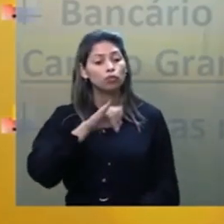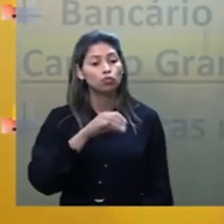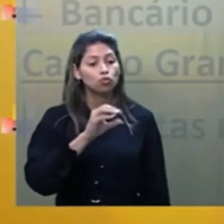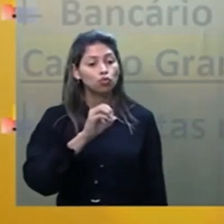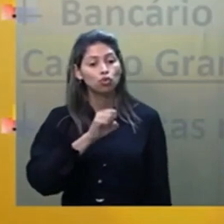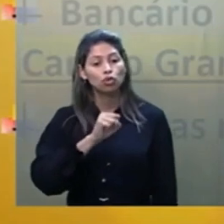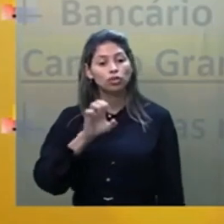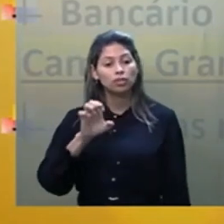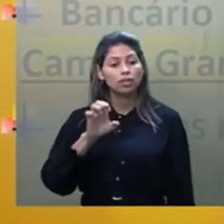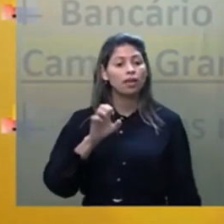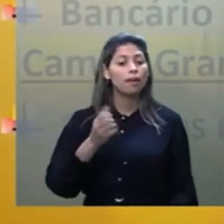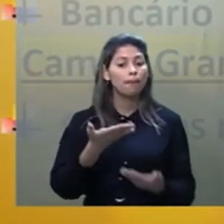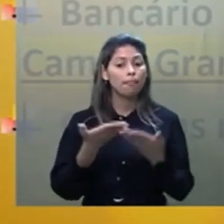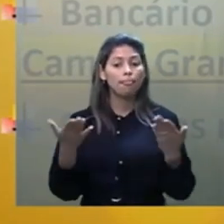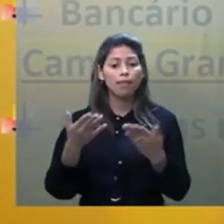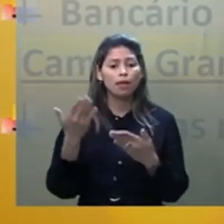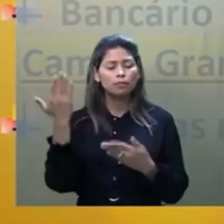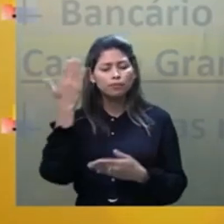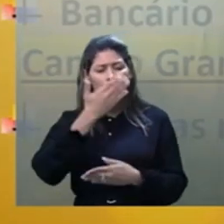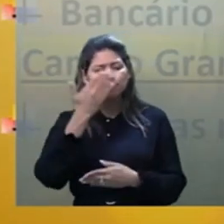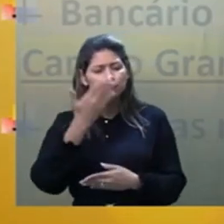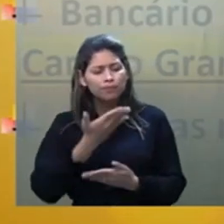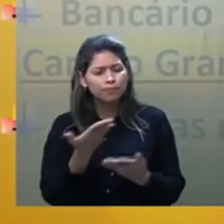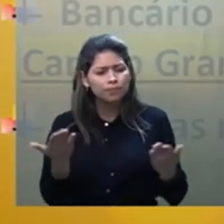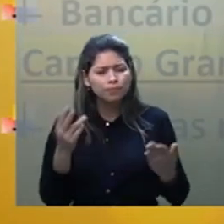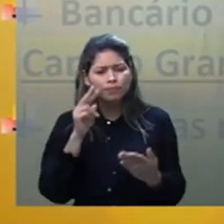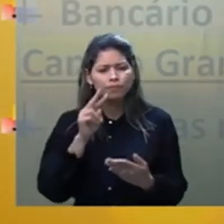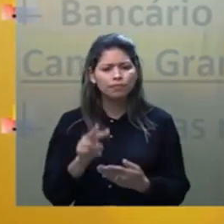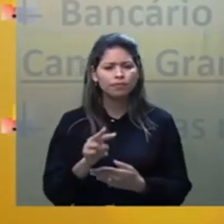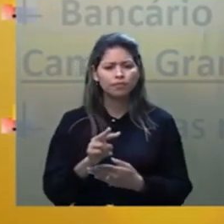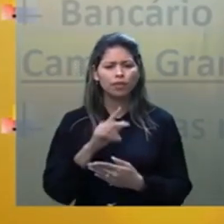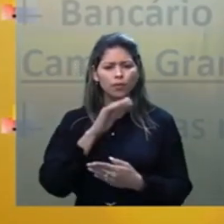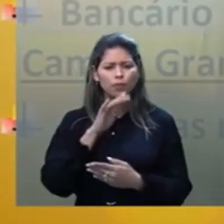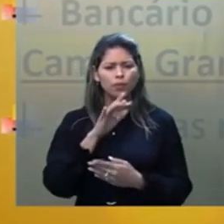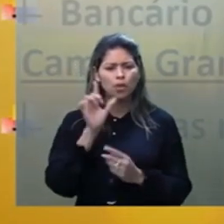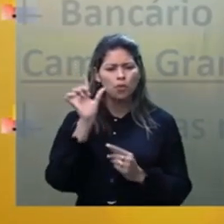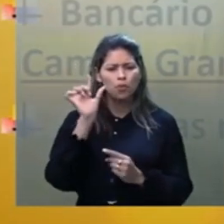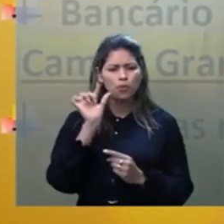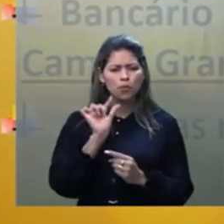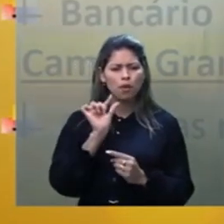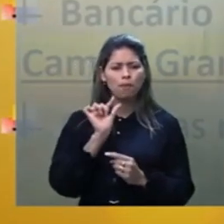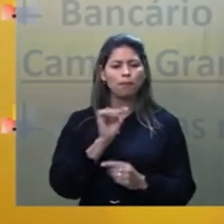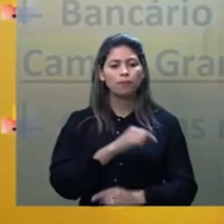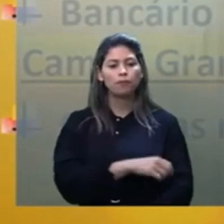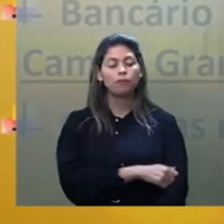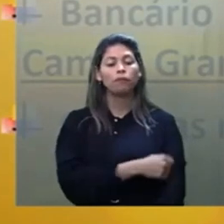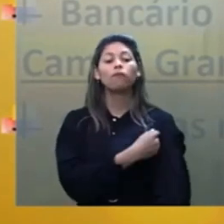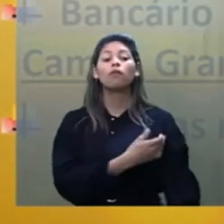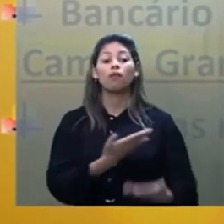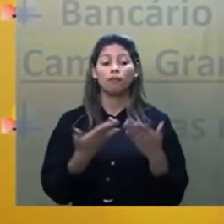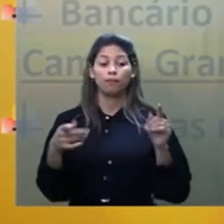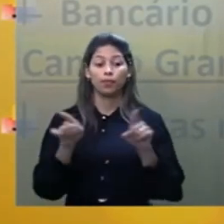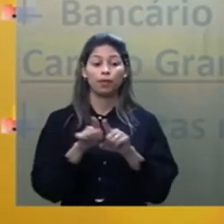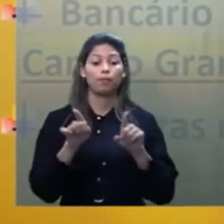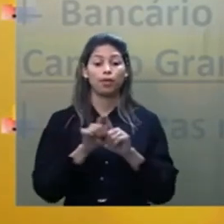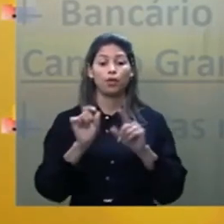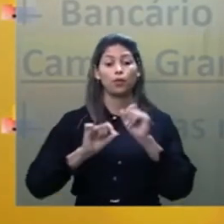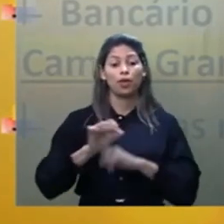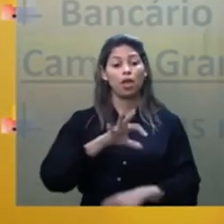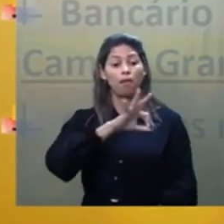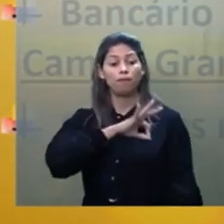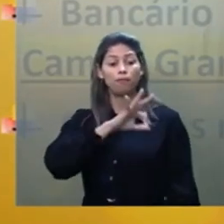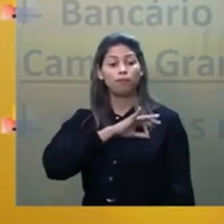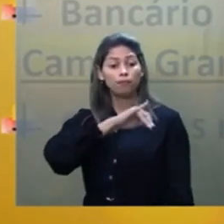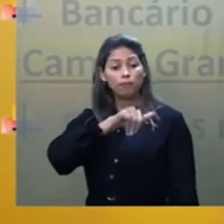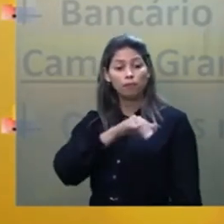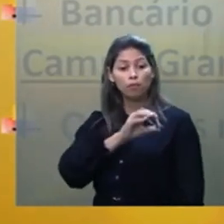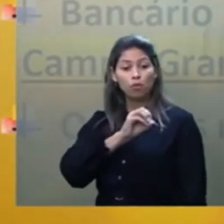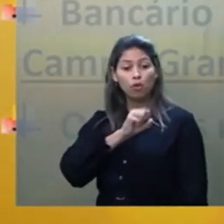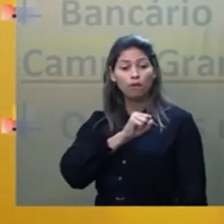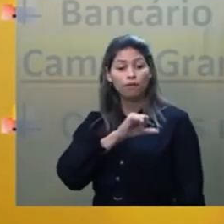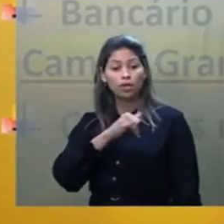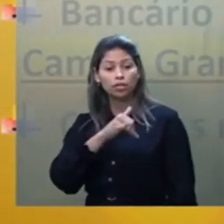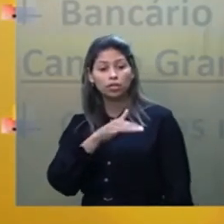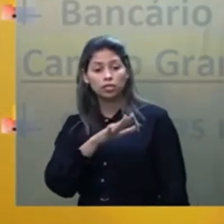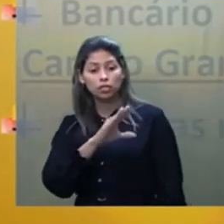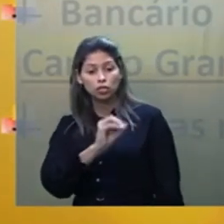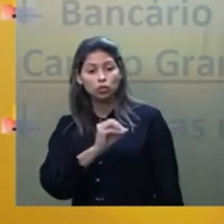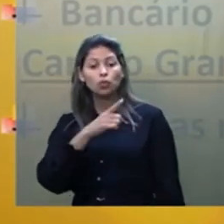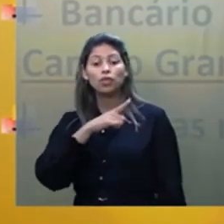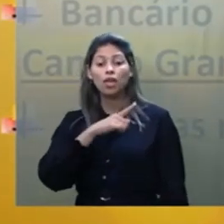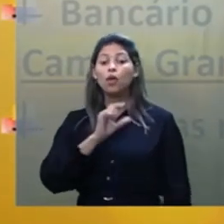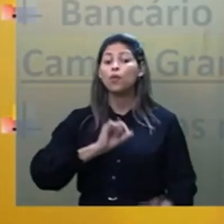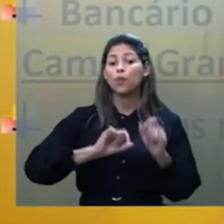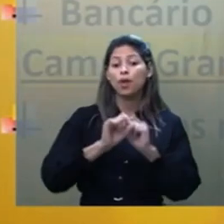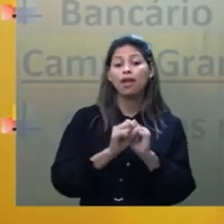doloso